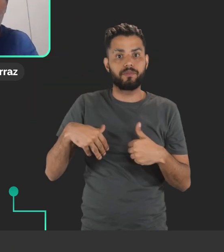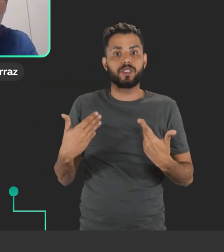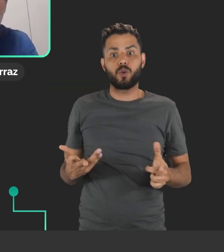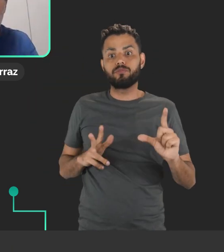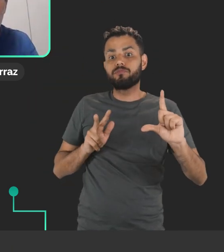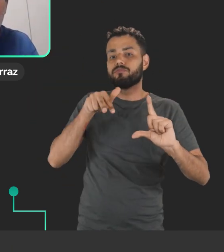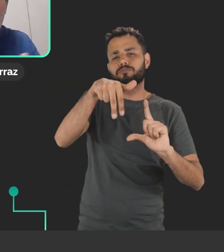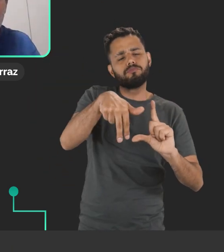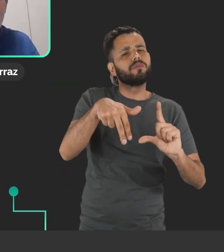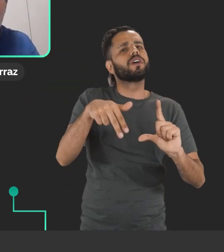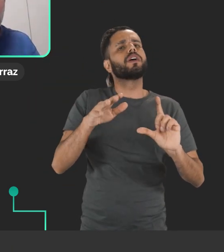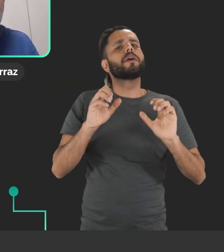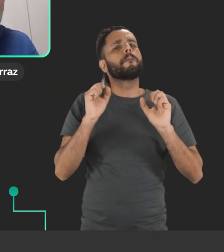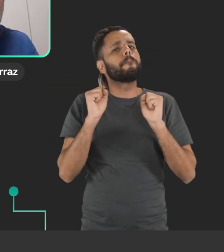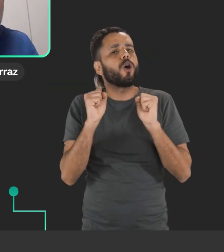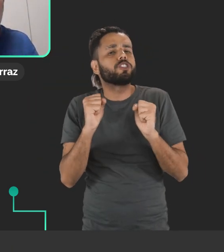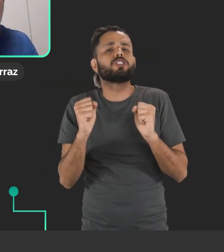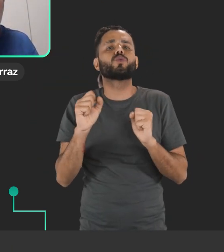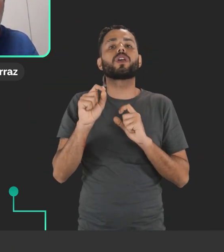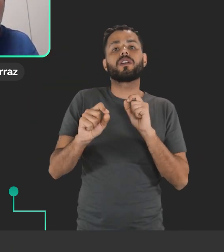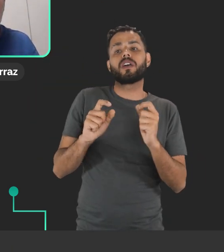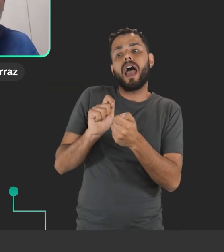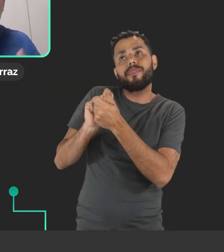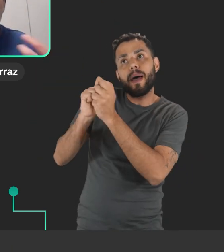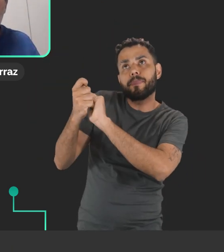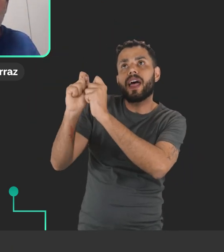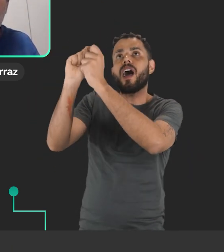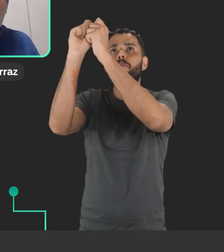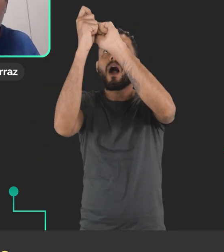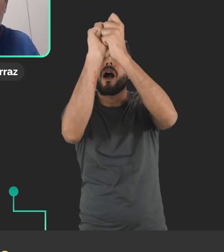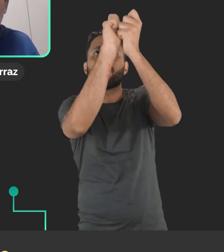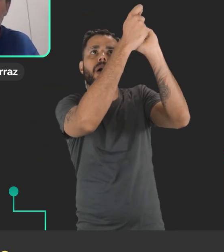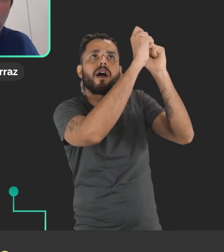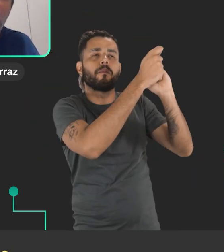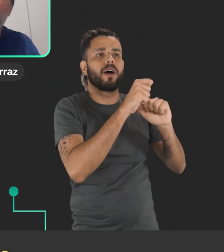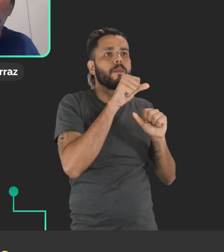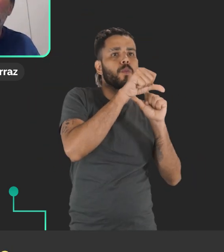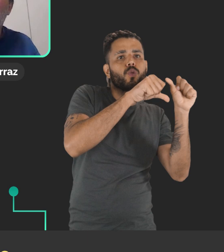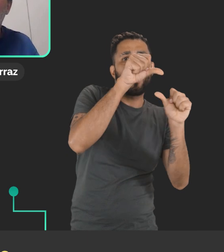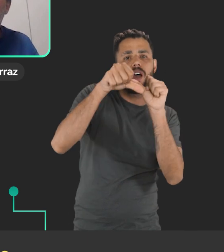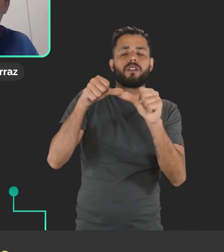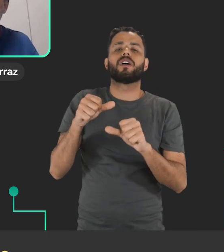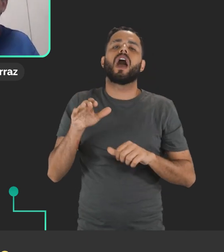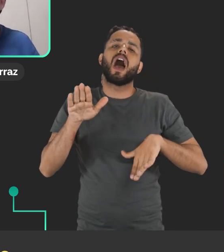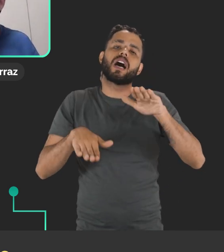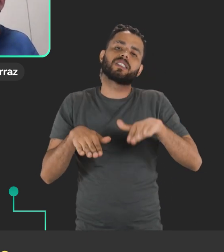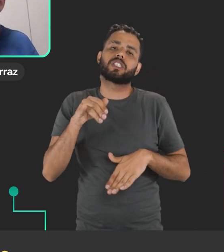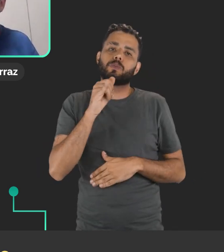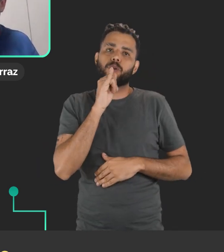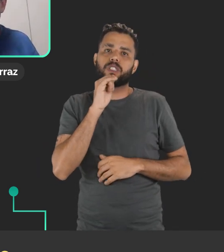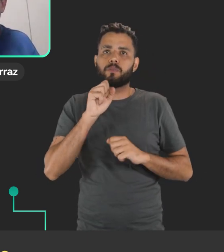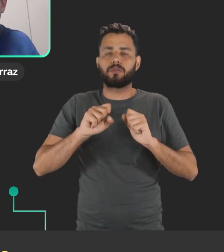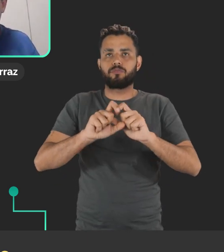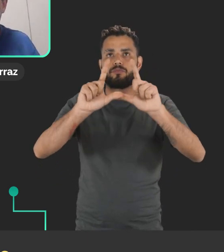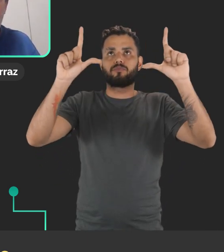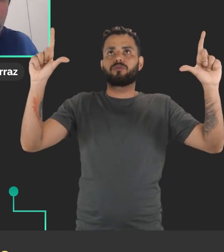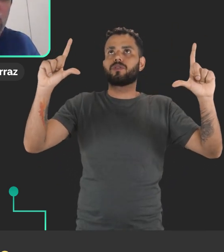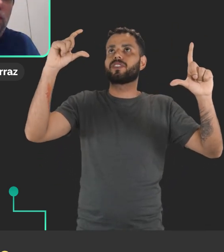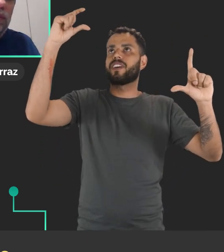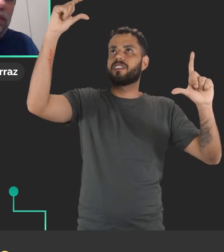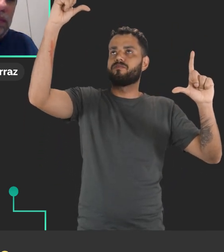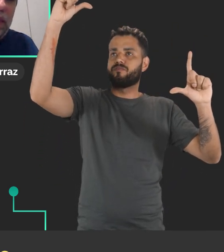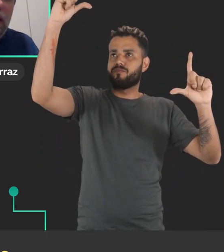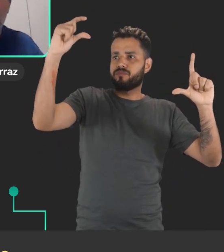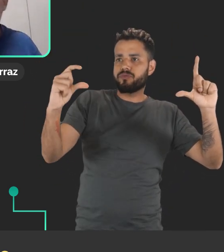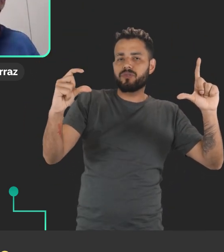ela não deixa de ser válida. A ideia é a gente simplesmente permitir possibilidades. Talvez você vai criar uma aplicação que você vai descer